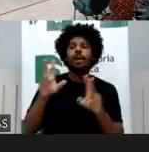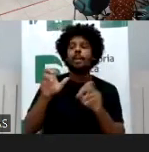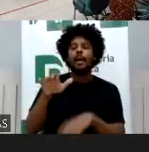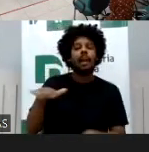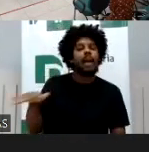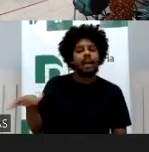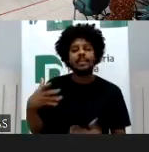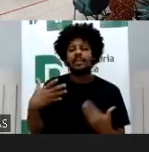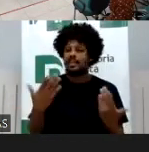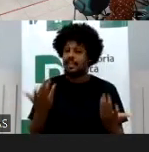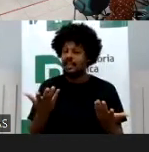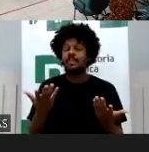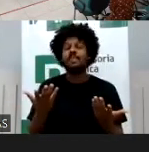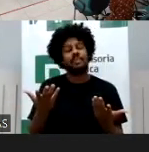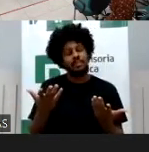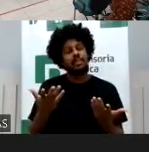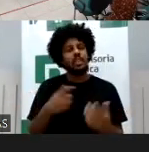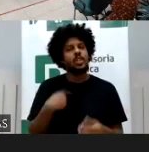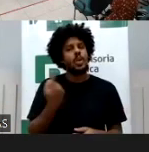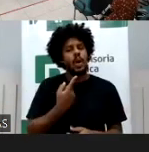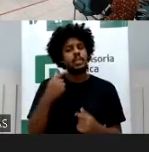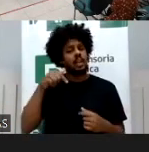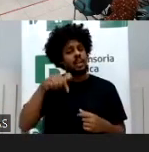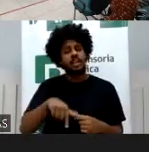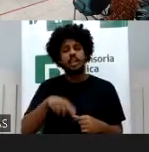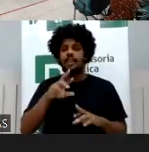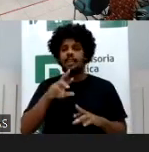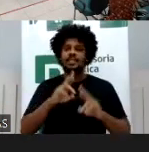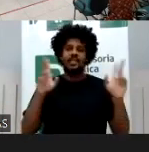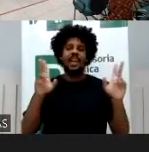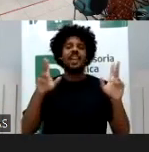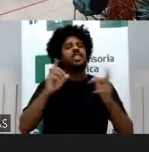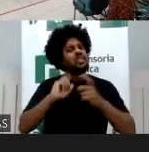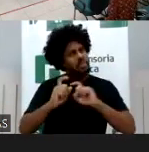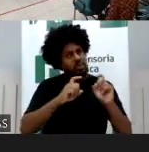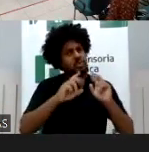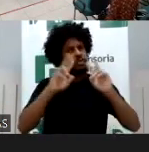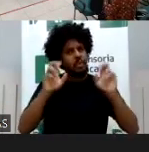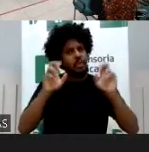mas a gente está aqui para justamente fazer o contraponto e tentar fazer a diferença. Obrigada.